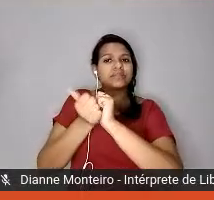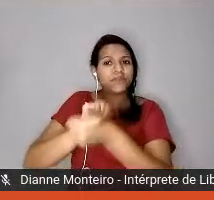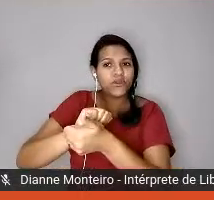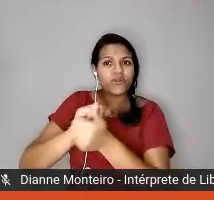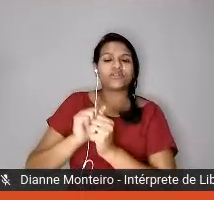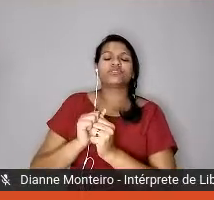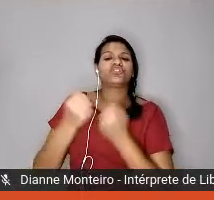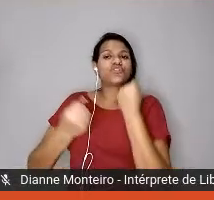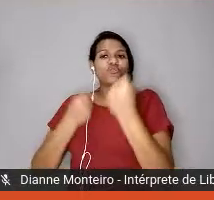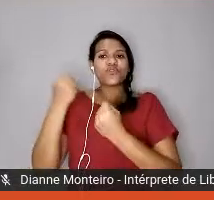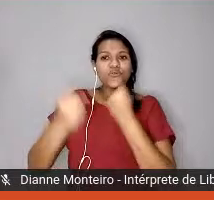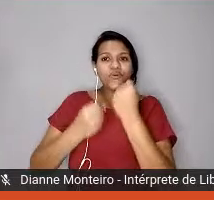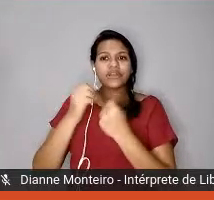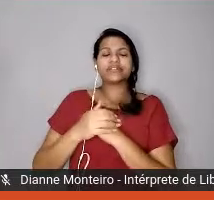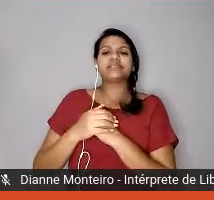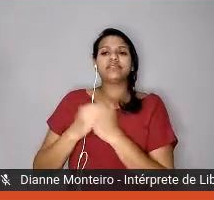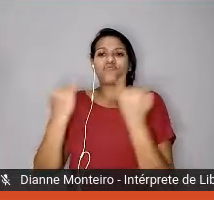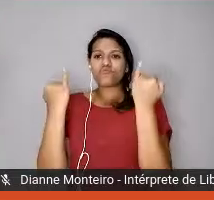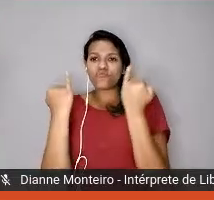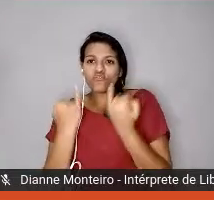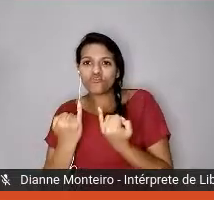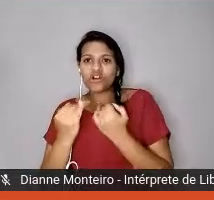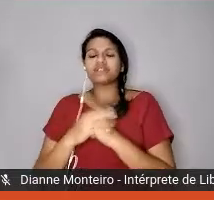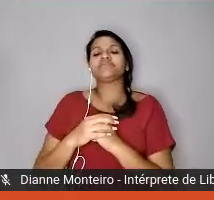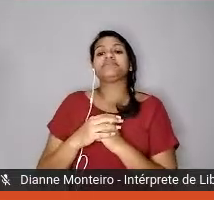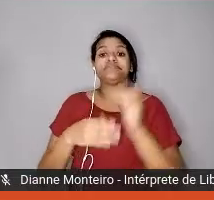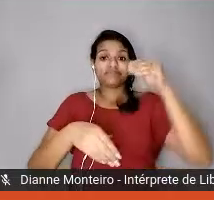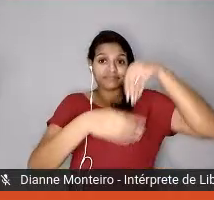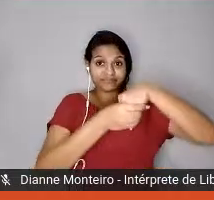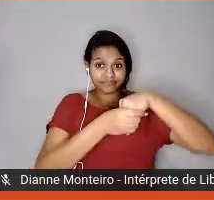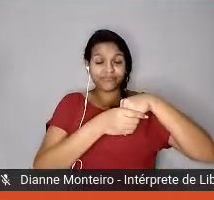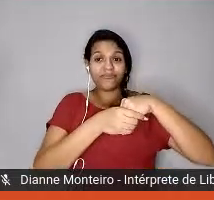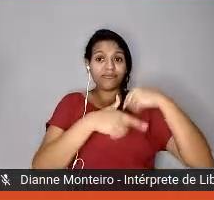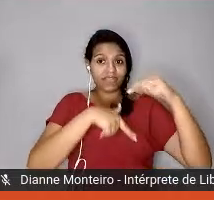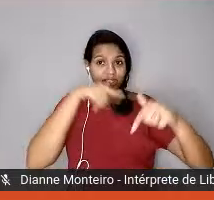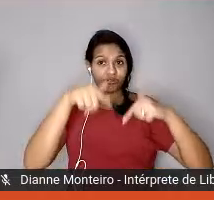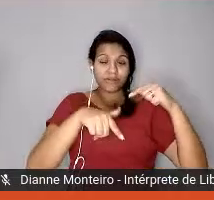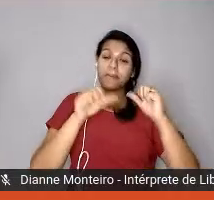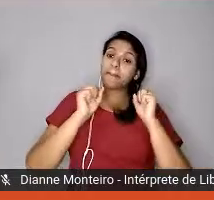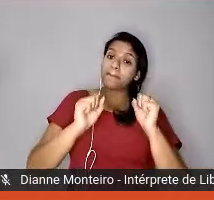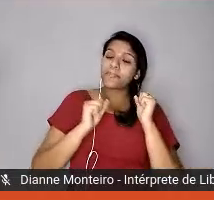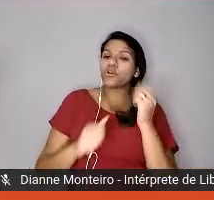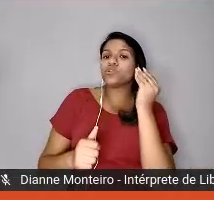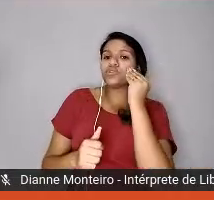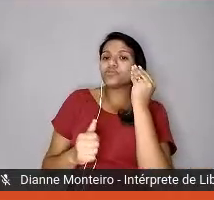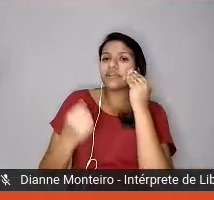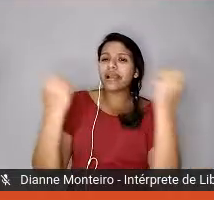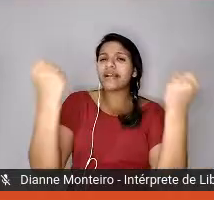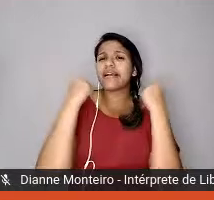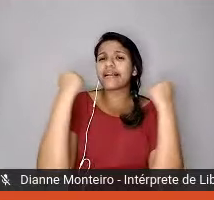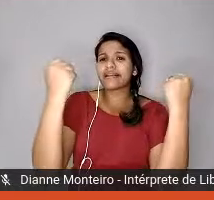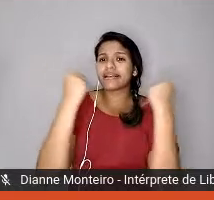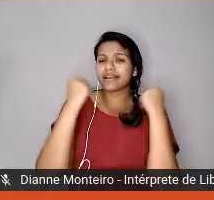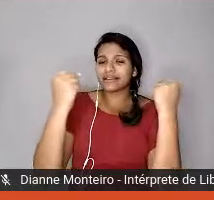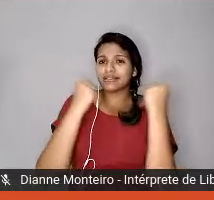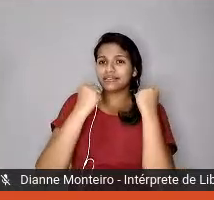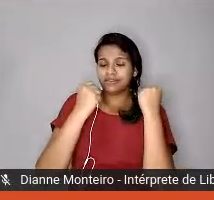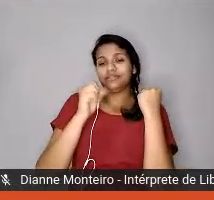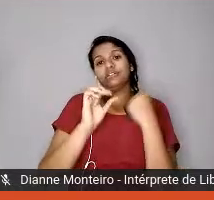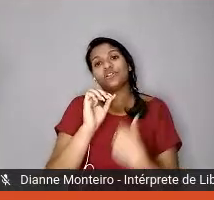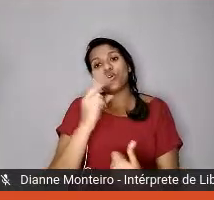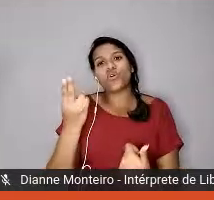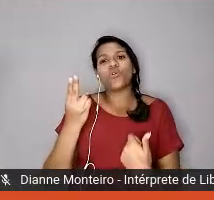uma academia dentro da empresa, descontos em locais também, né? Academias. Criar torneios